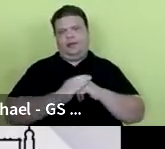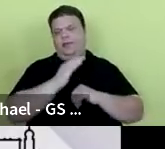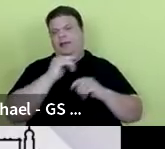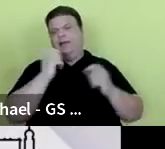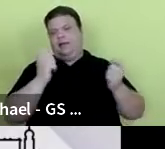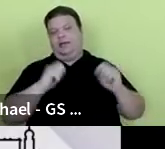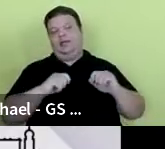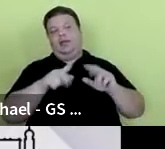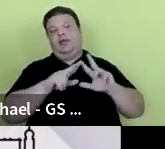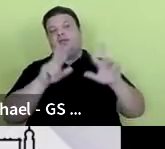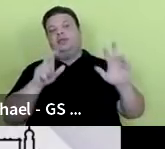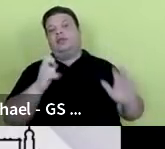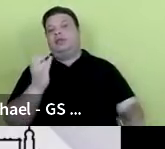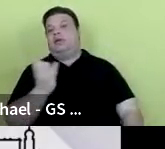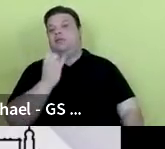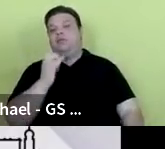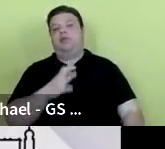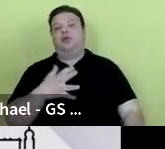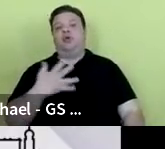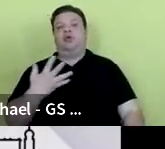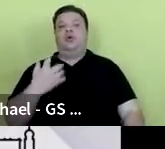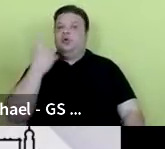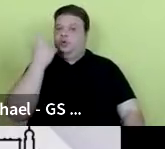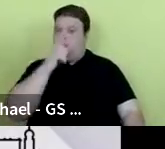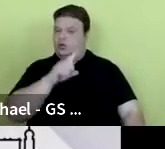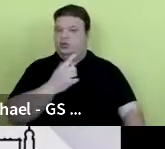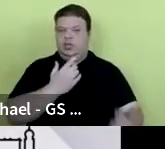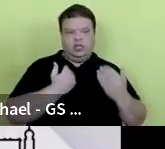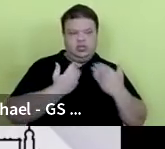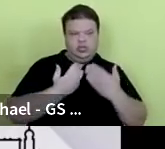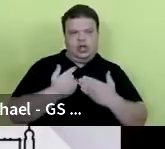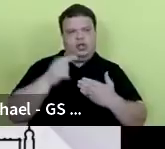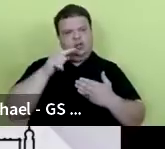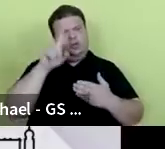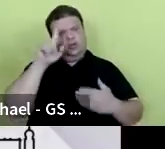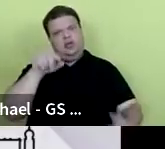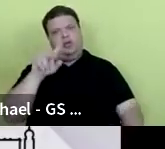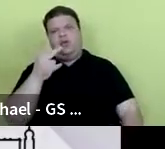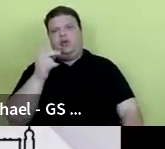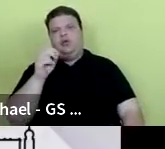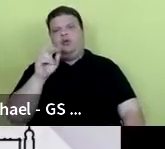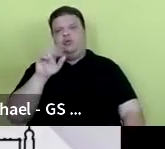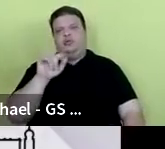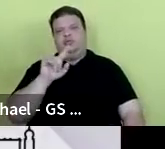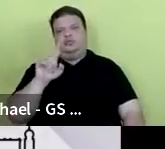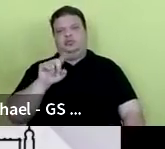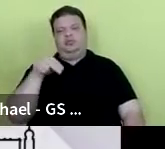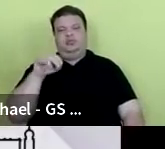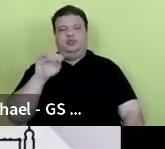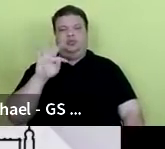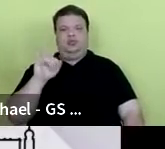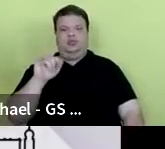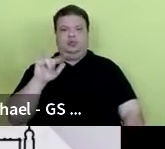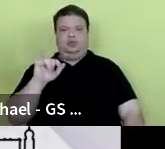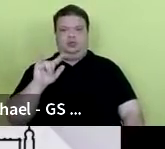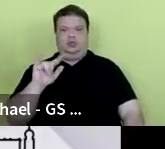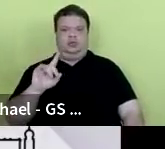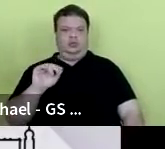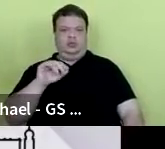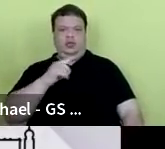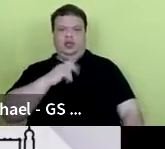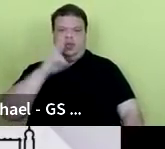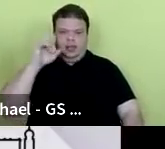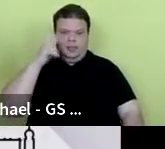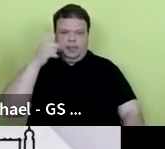sobre a importância da gente fazer esse trabalho, esse diálogo, de forma horizontalizada, aquela história da torre de Marfim,